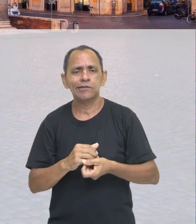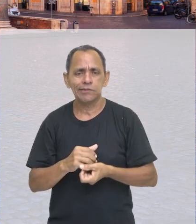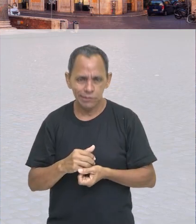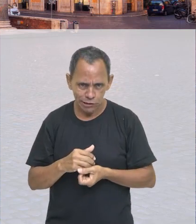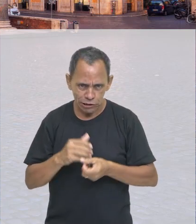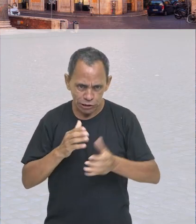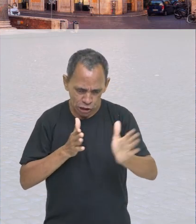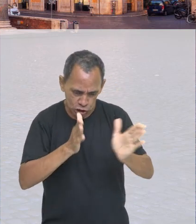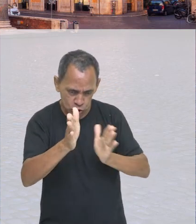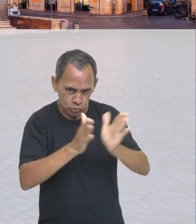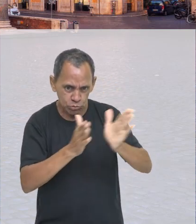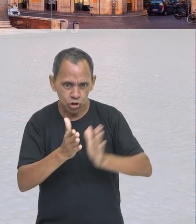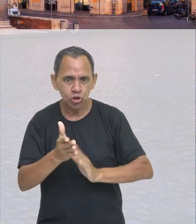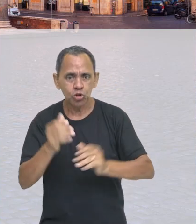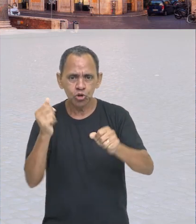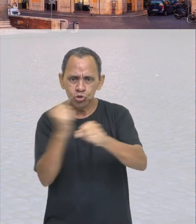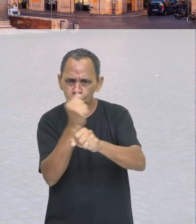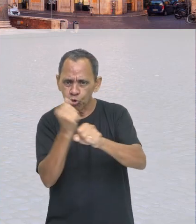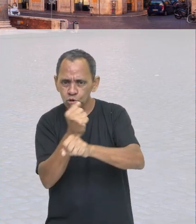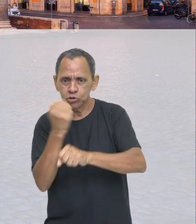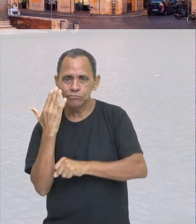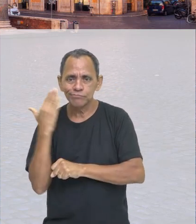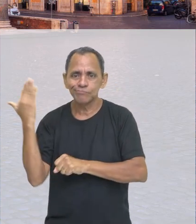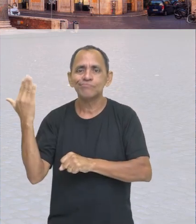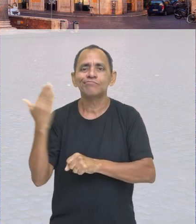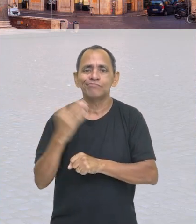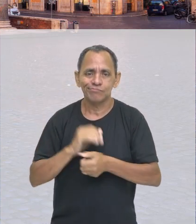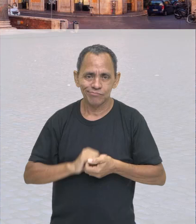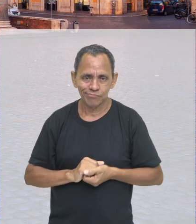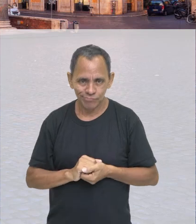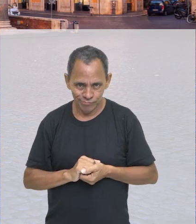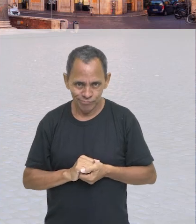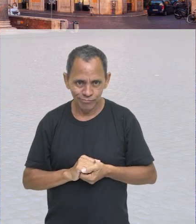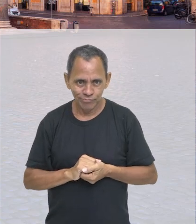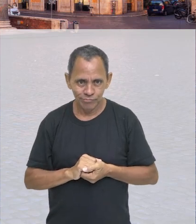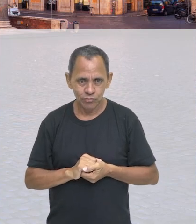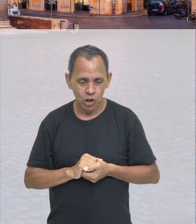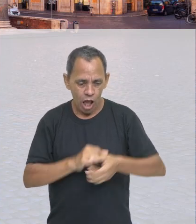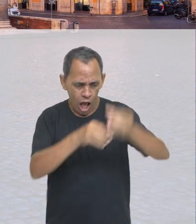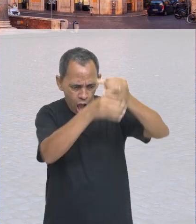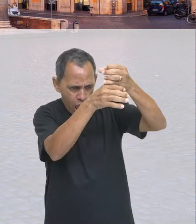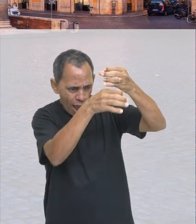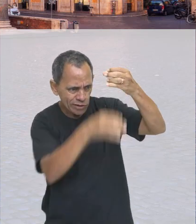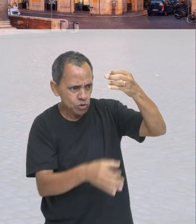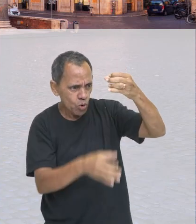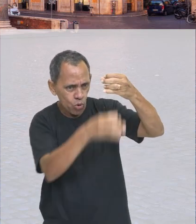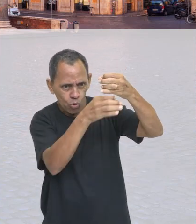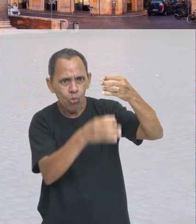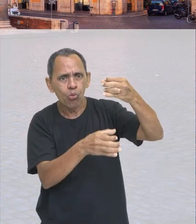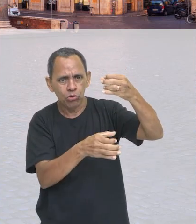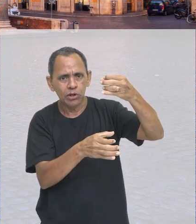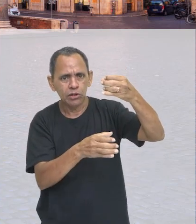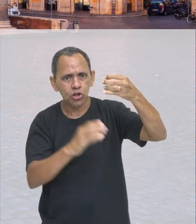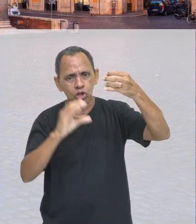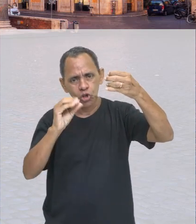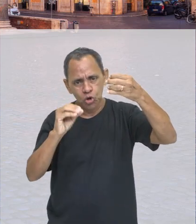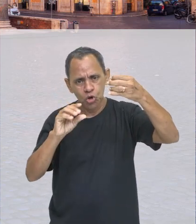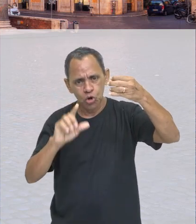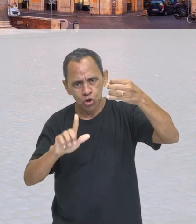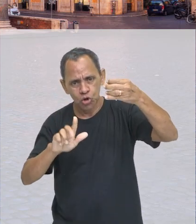dessa construção que eu estou aqui em frente de um templo romano. As colunas, né? Que também, por sua vez, têm